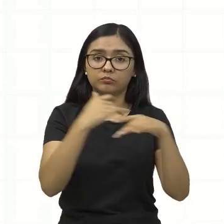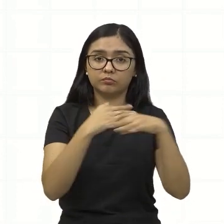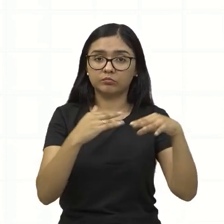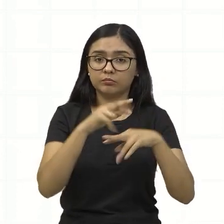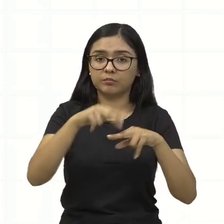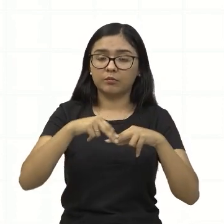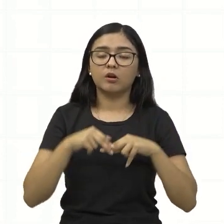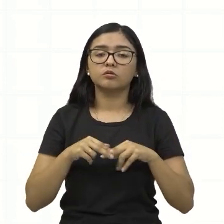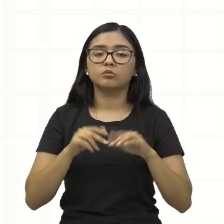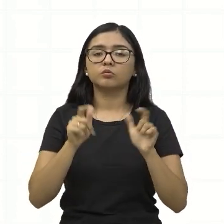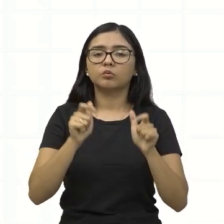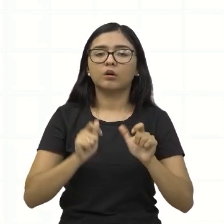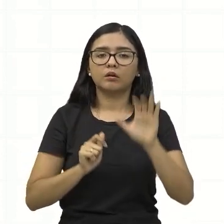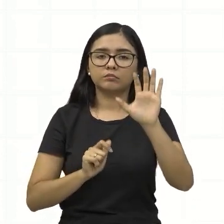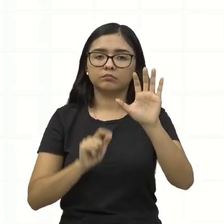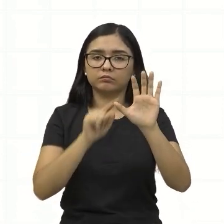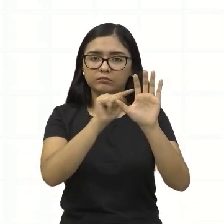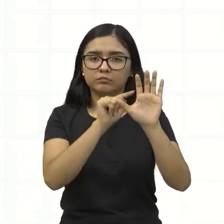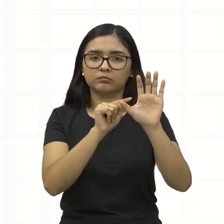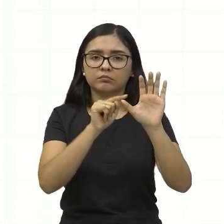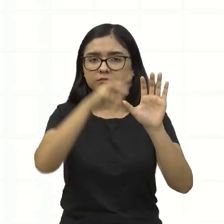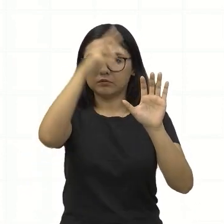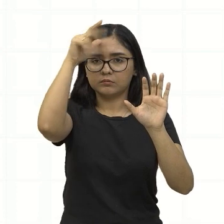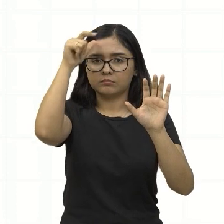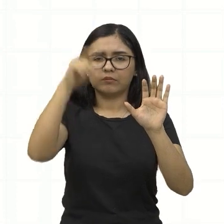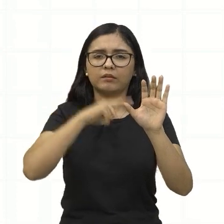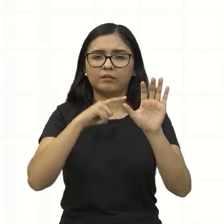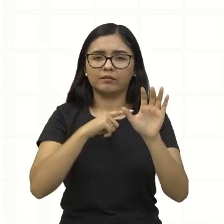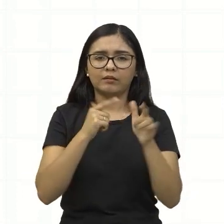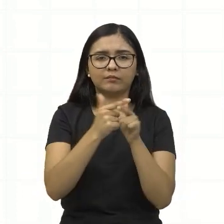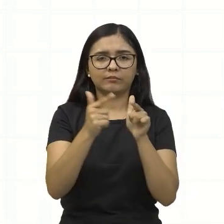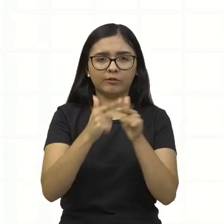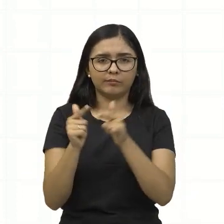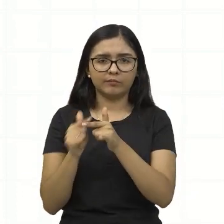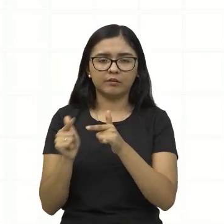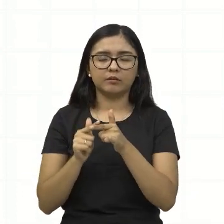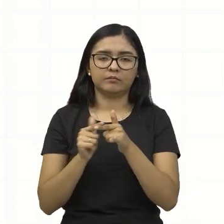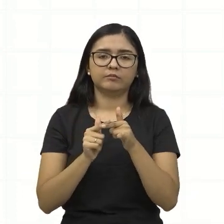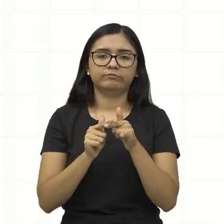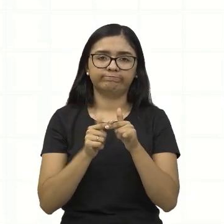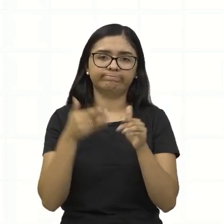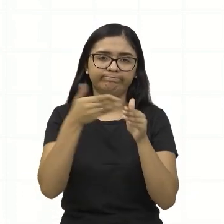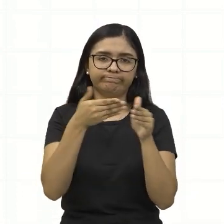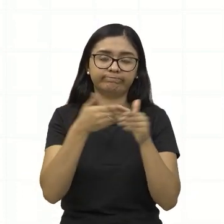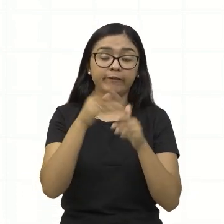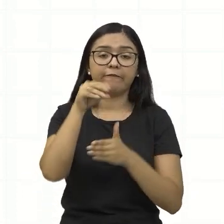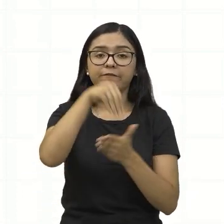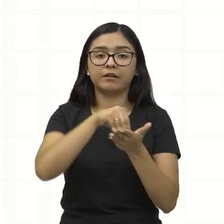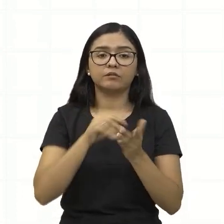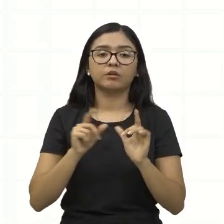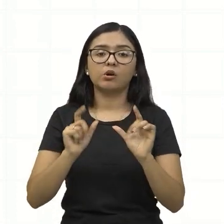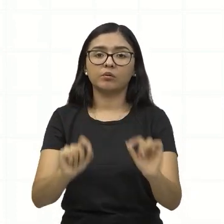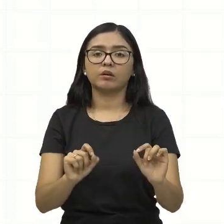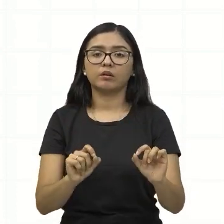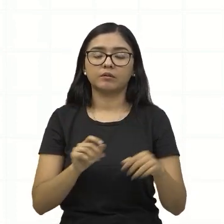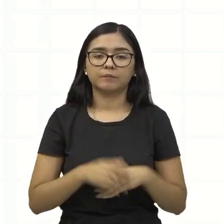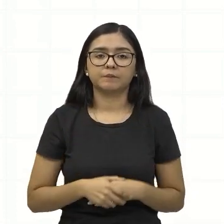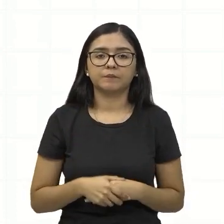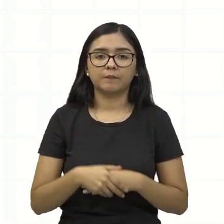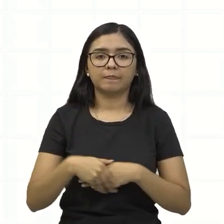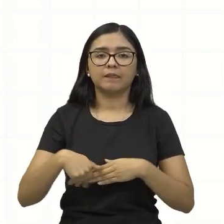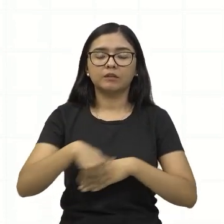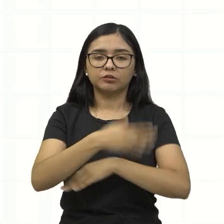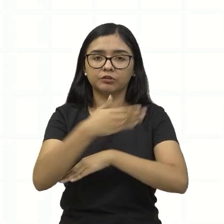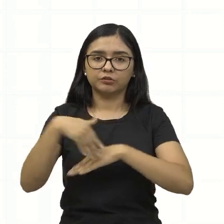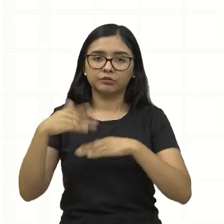nesse local aí, né, a gente tem alguns impedimentos por conta da falta aí de ligação,